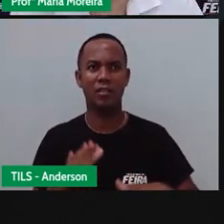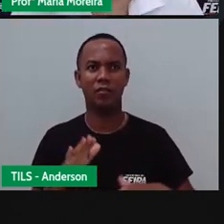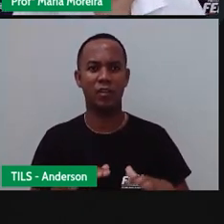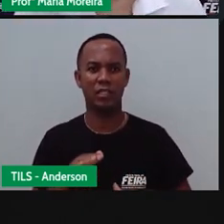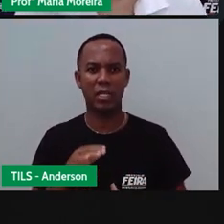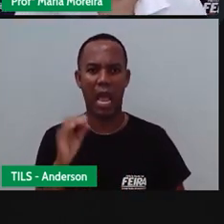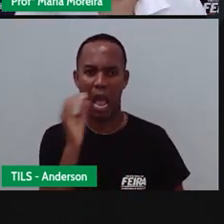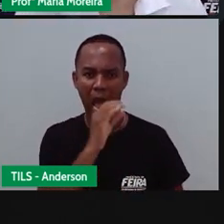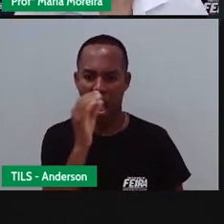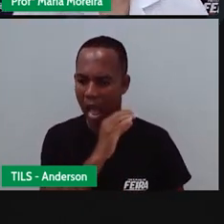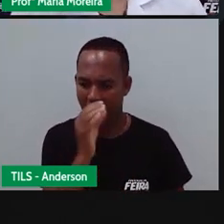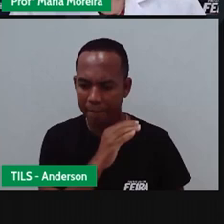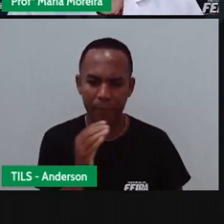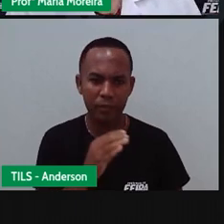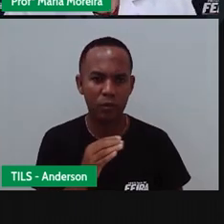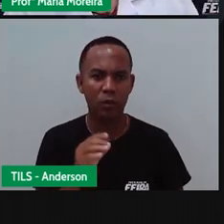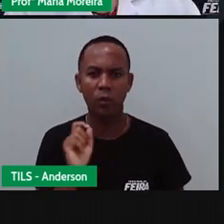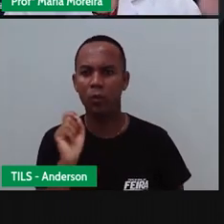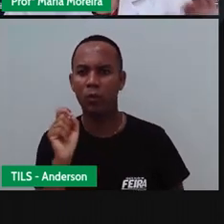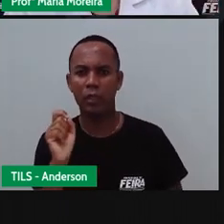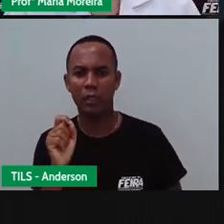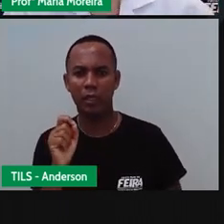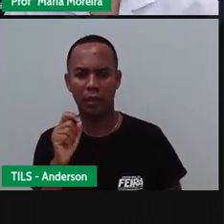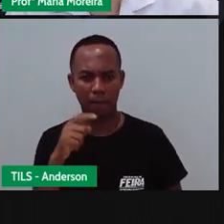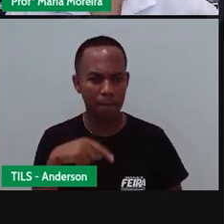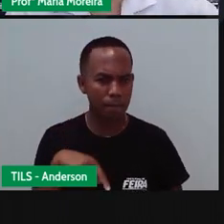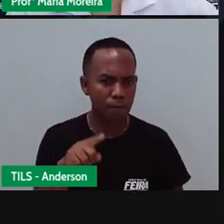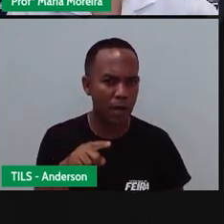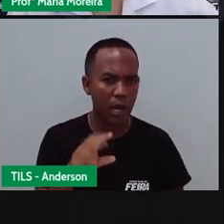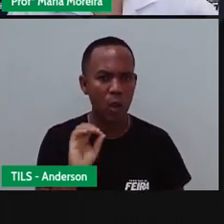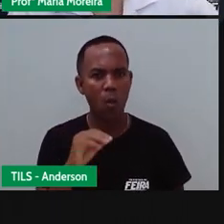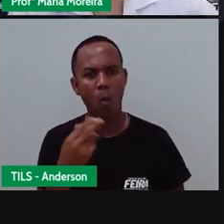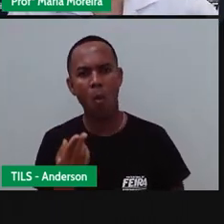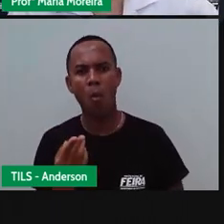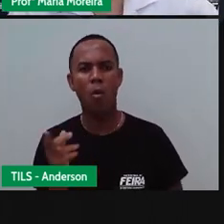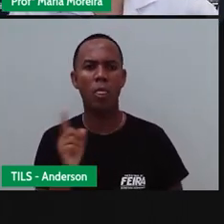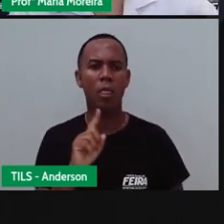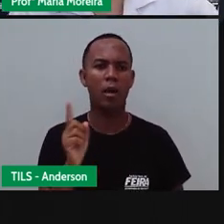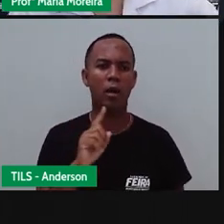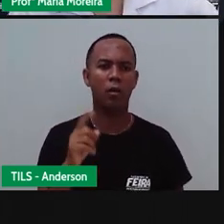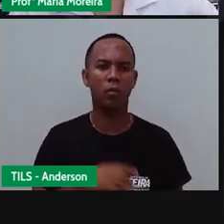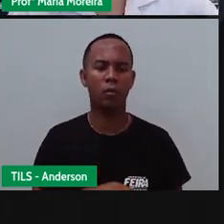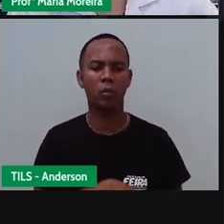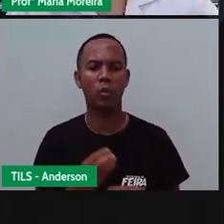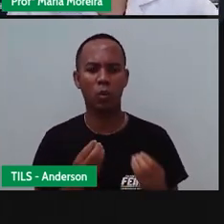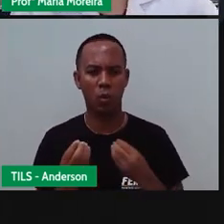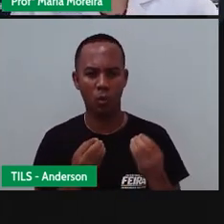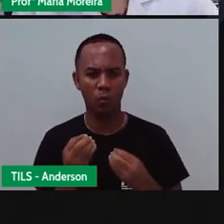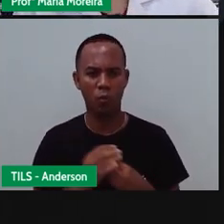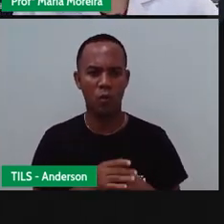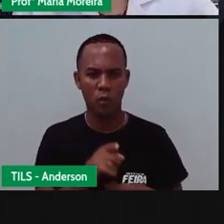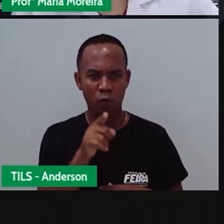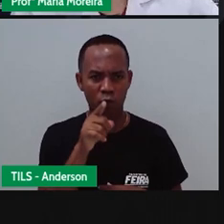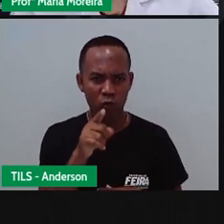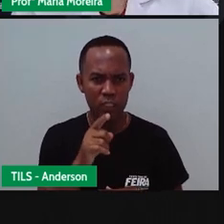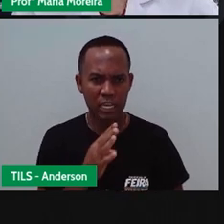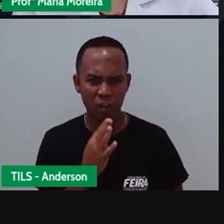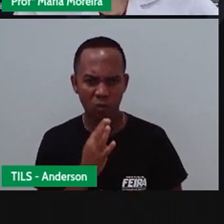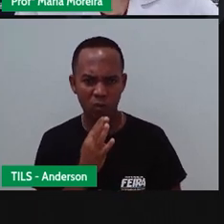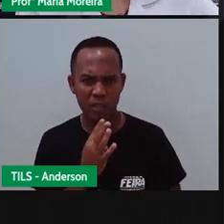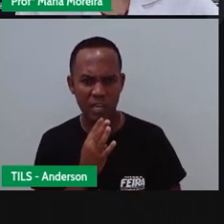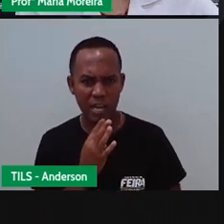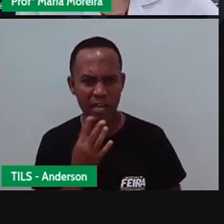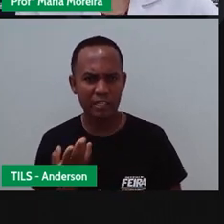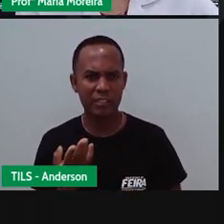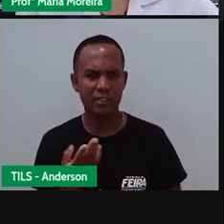Nenhum Tudo isso que a Pró falou São ditados populares E você? Conhece algum outro ditado Que